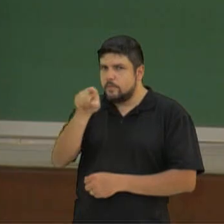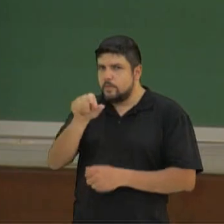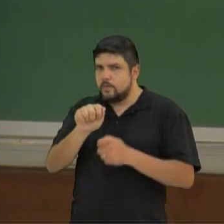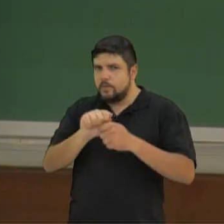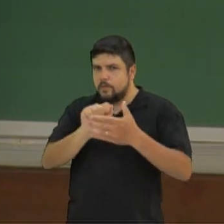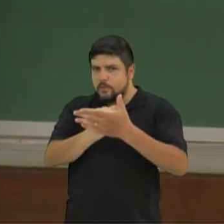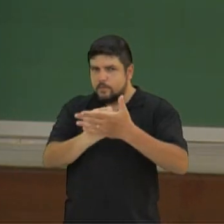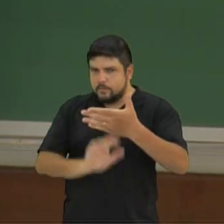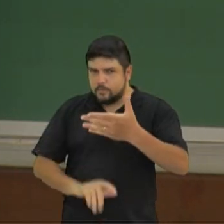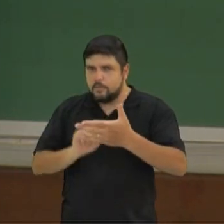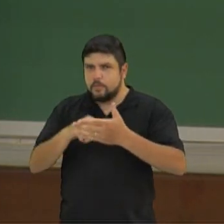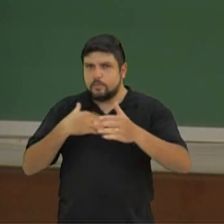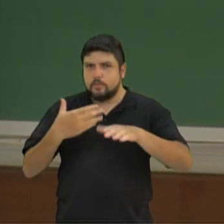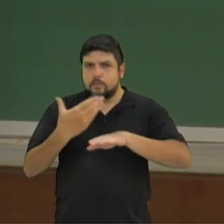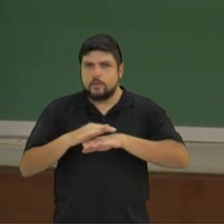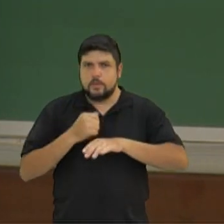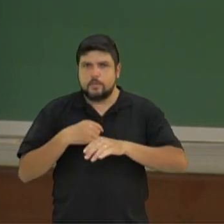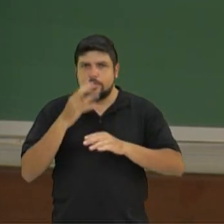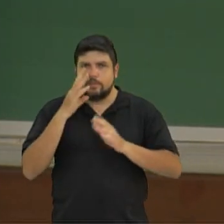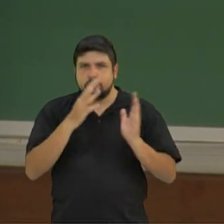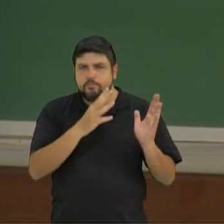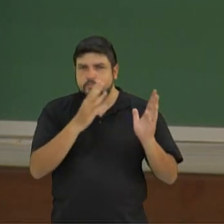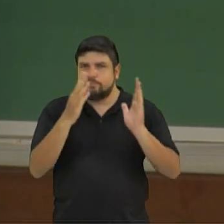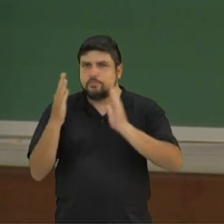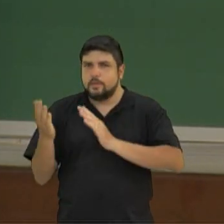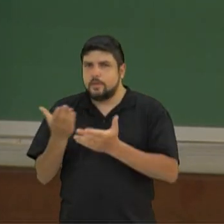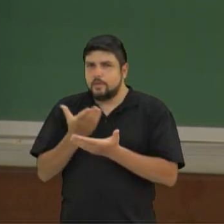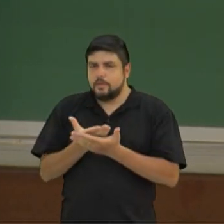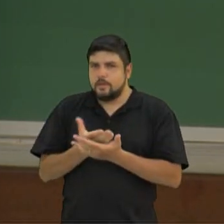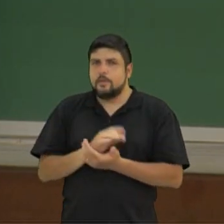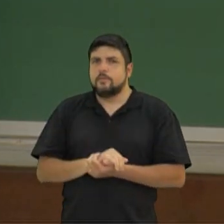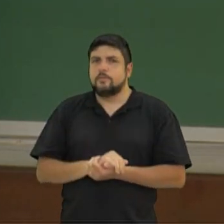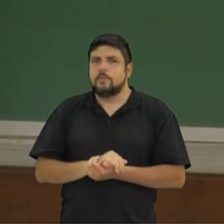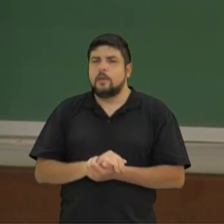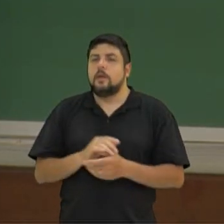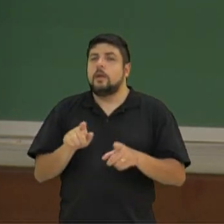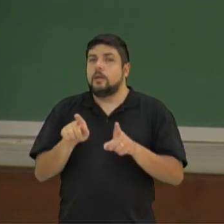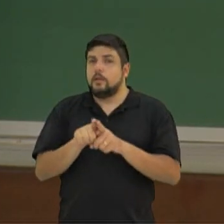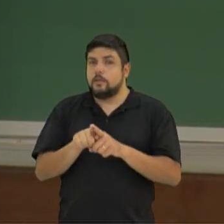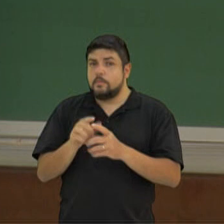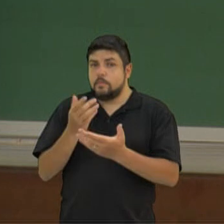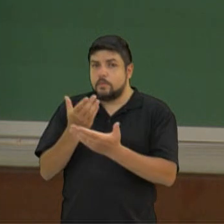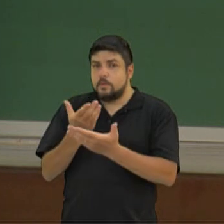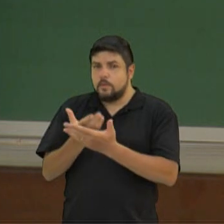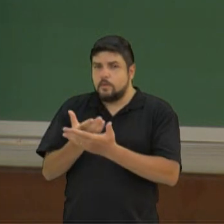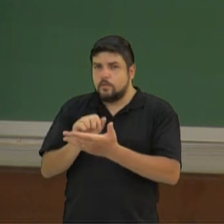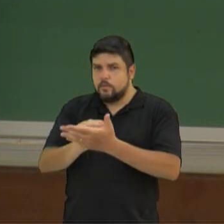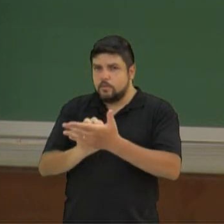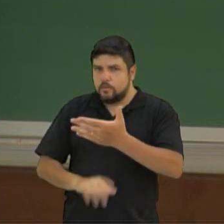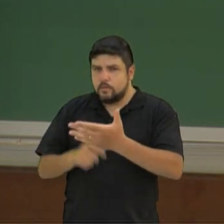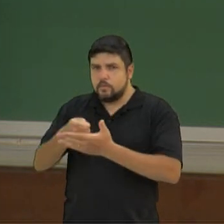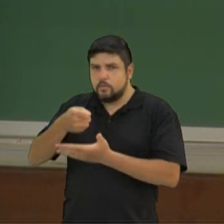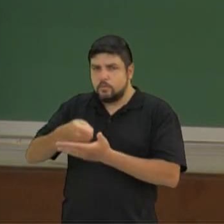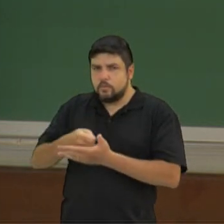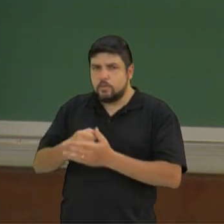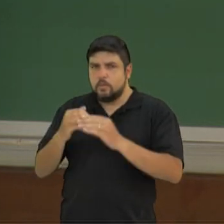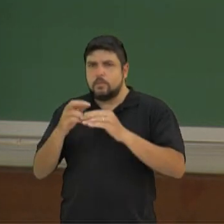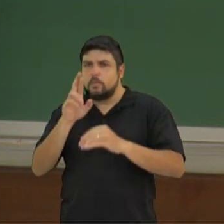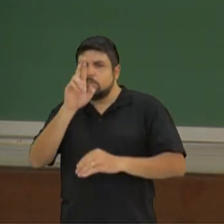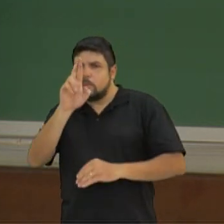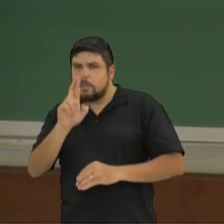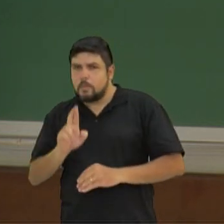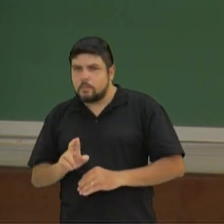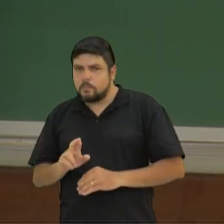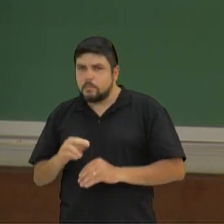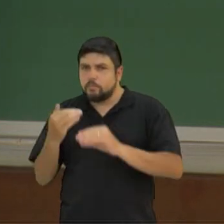as atividades, prestando atenção na aula, vai até a atividade obrigatória, responda-as com muita atenção e assim você